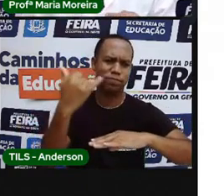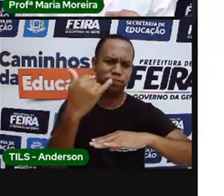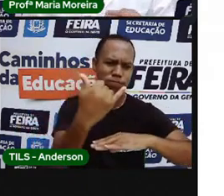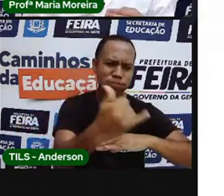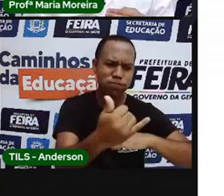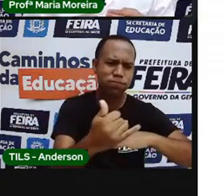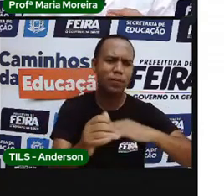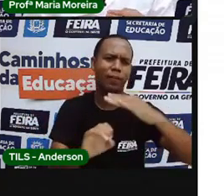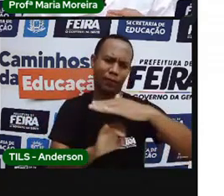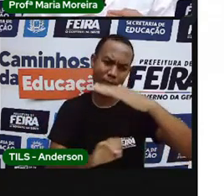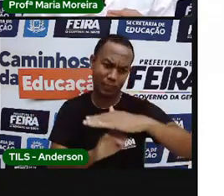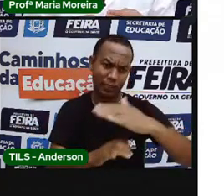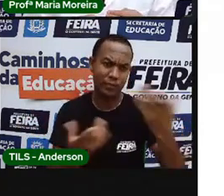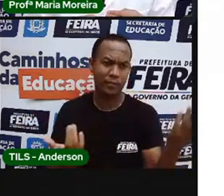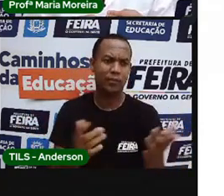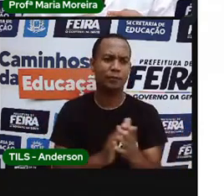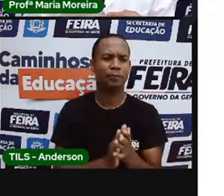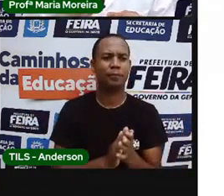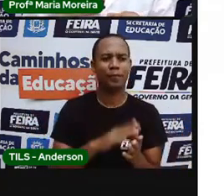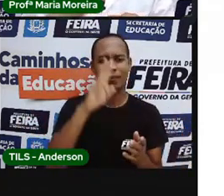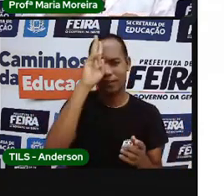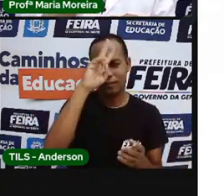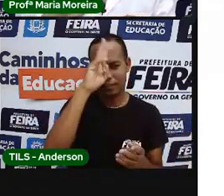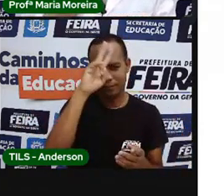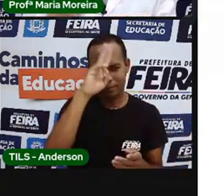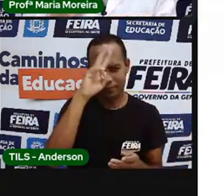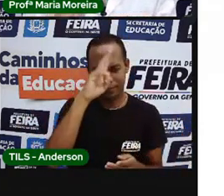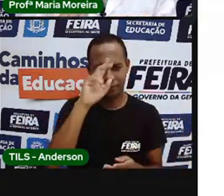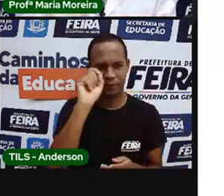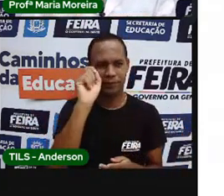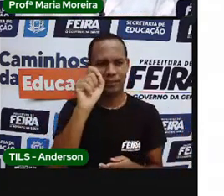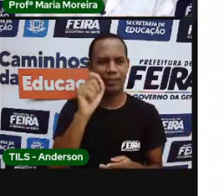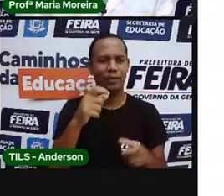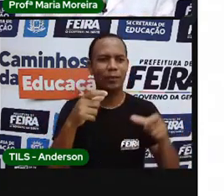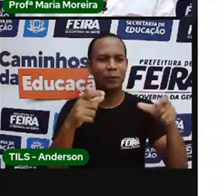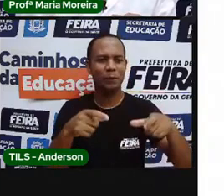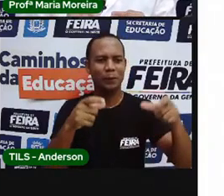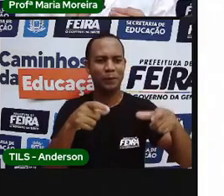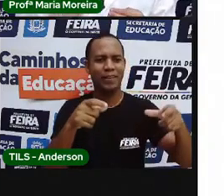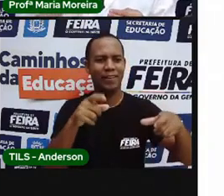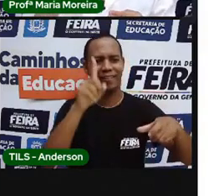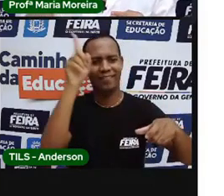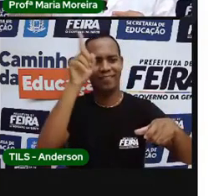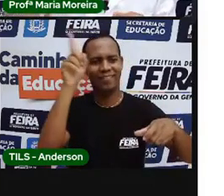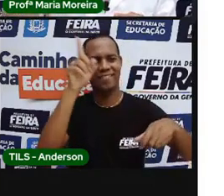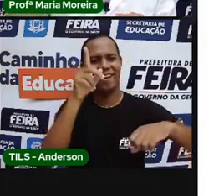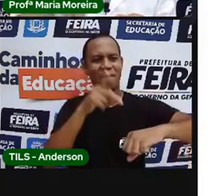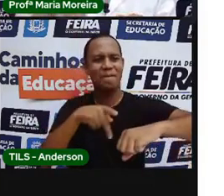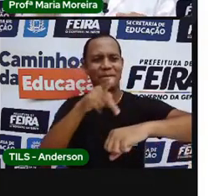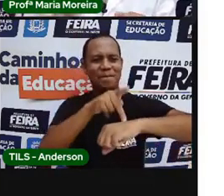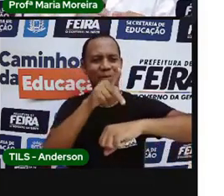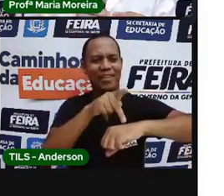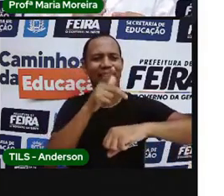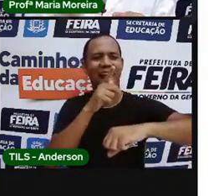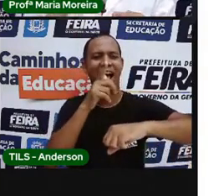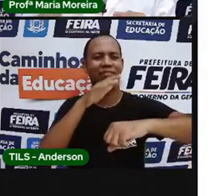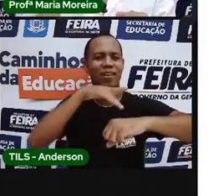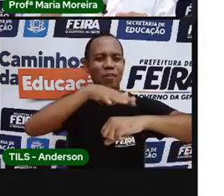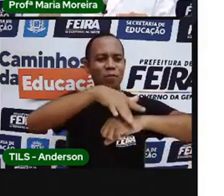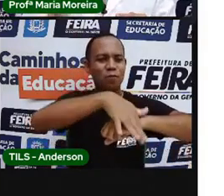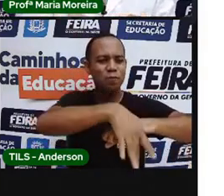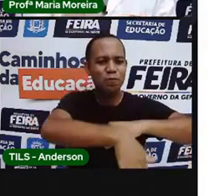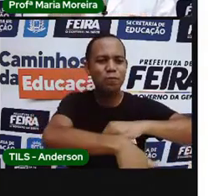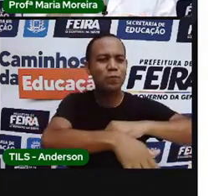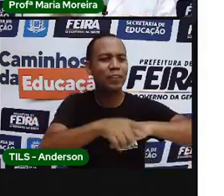sobre a água que vem de lá do arrefeio do Império do Cavalo? Então, são coisas parecidas com aquela dali, com o